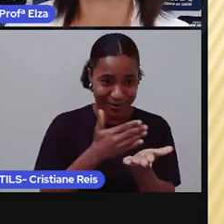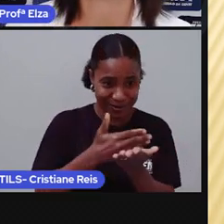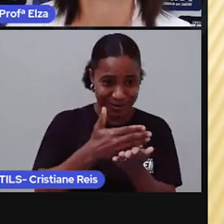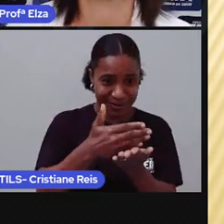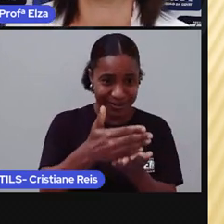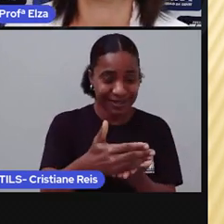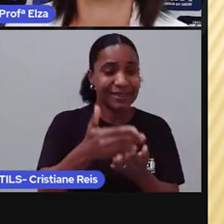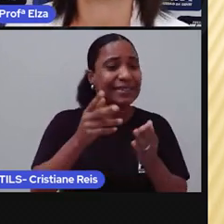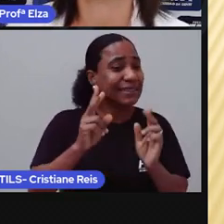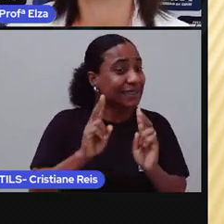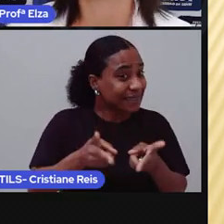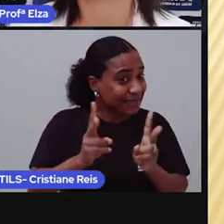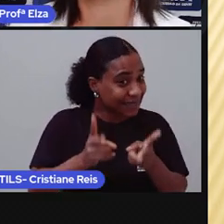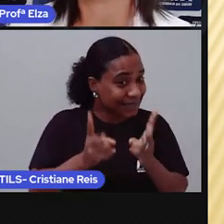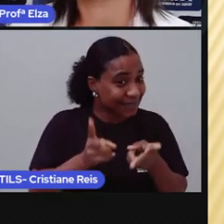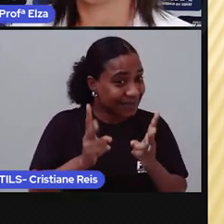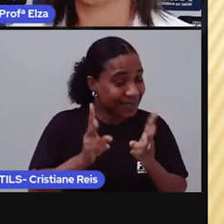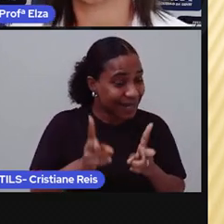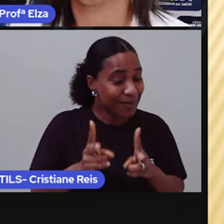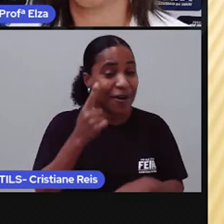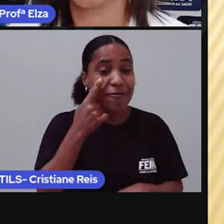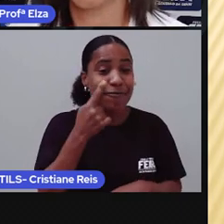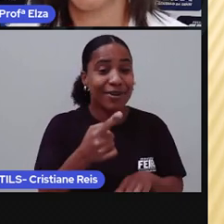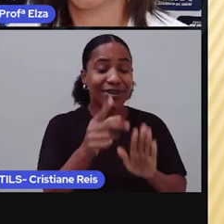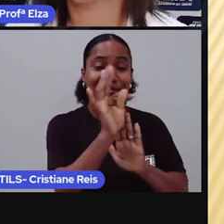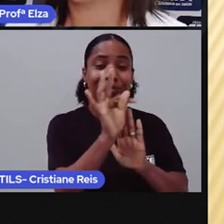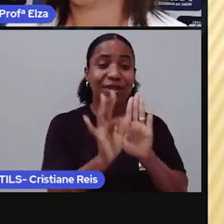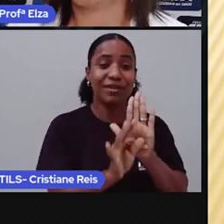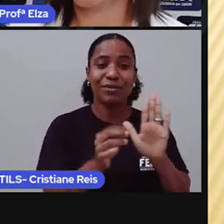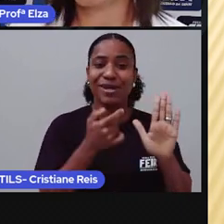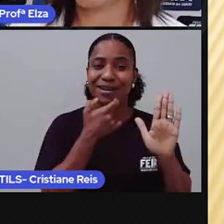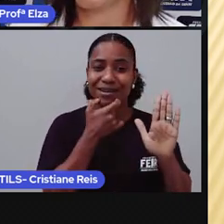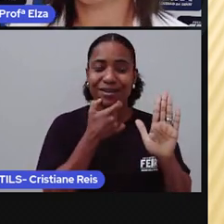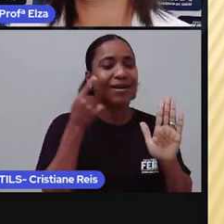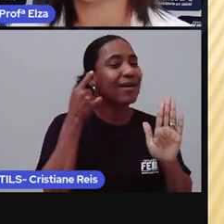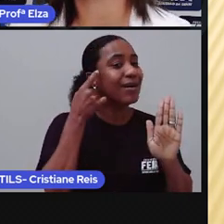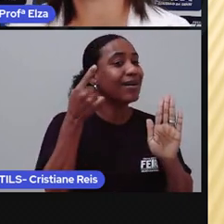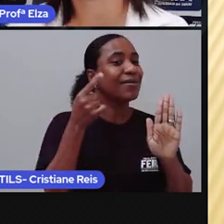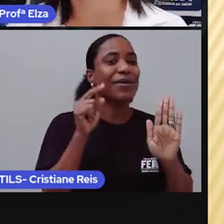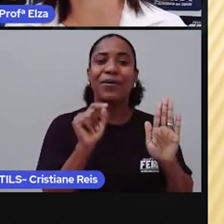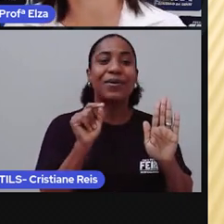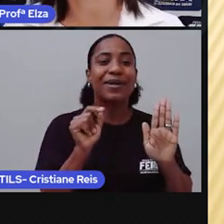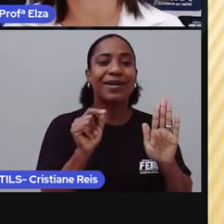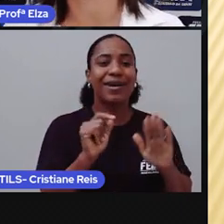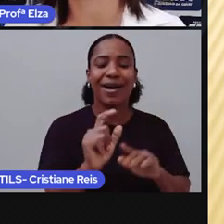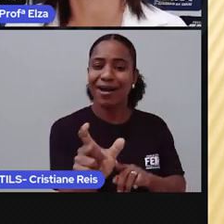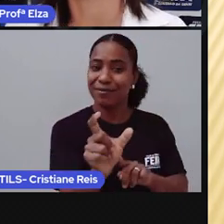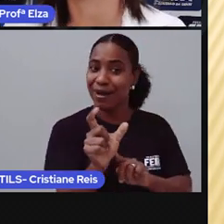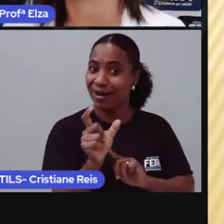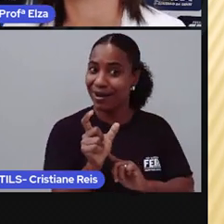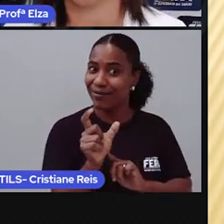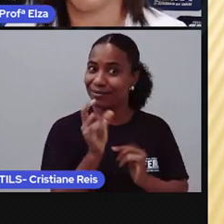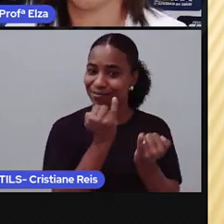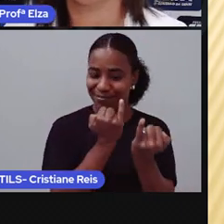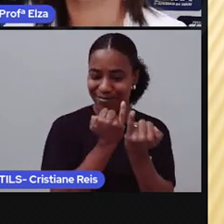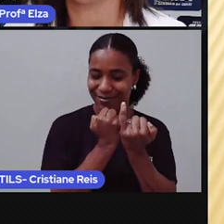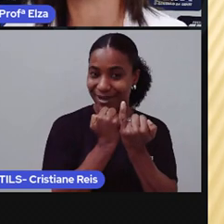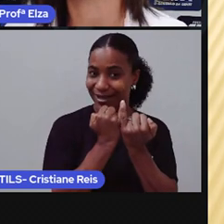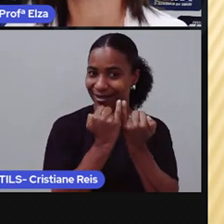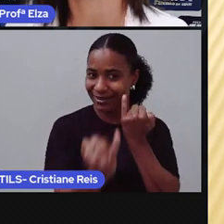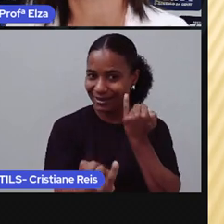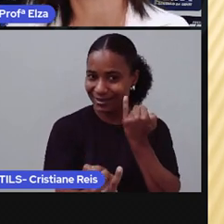todas as vezes que nós formos ler textos em inglês, lembrem-se das palavras cognatas. Elas vão te ajudar